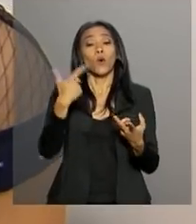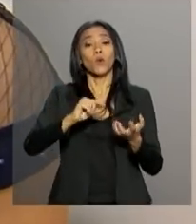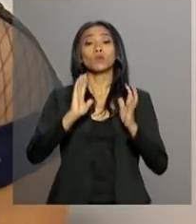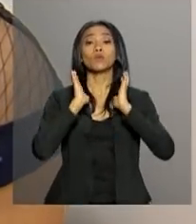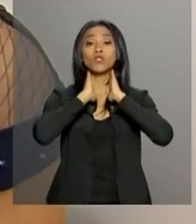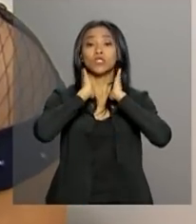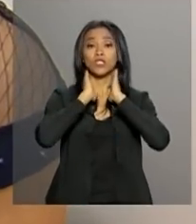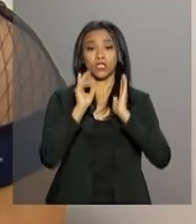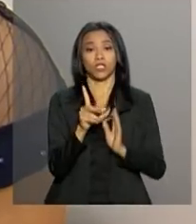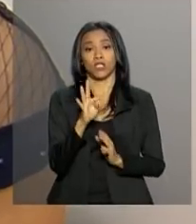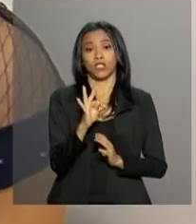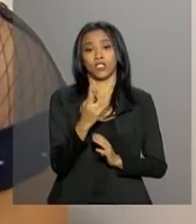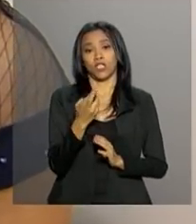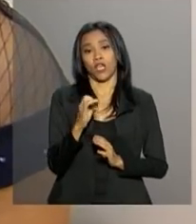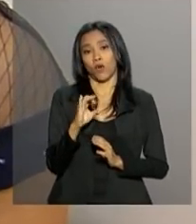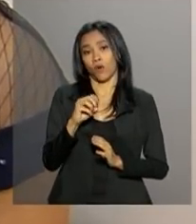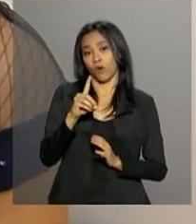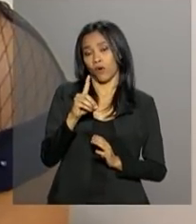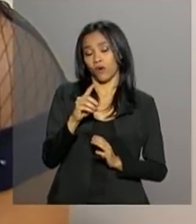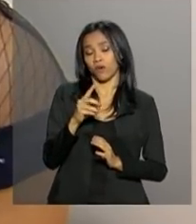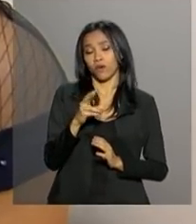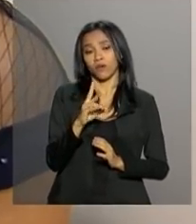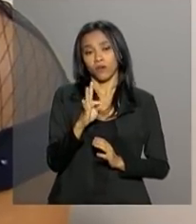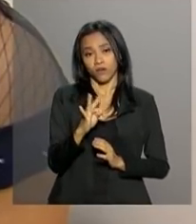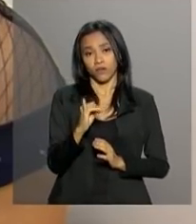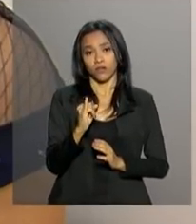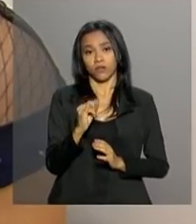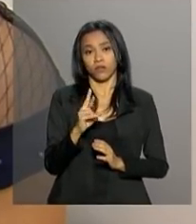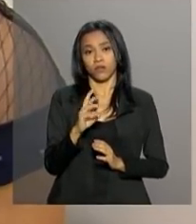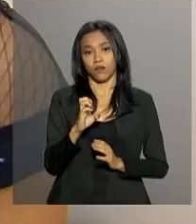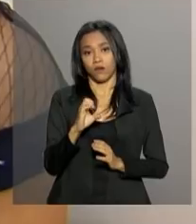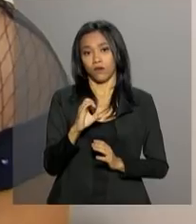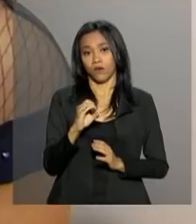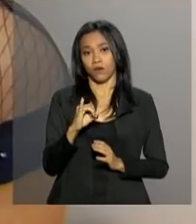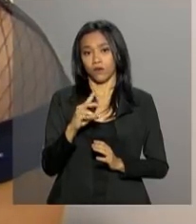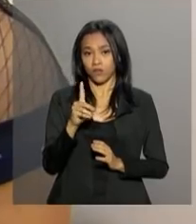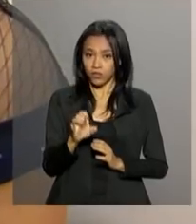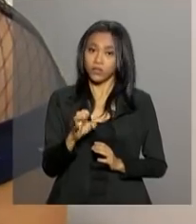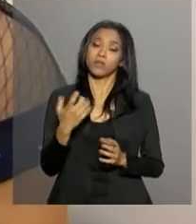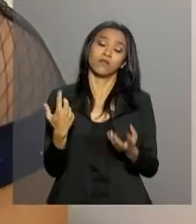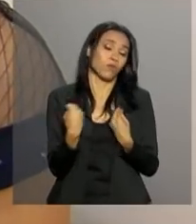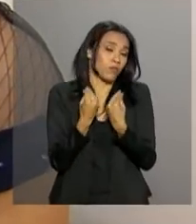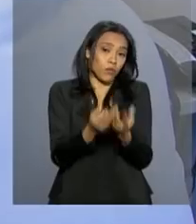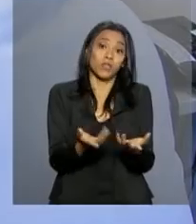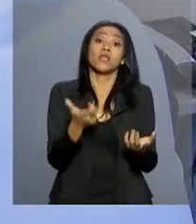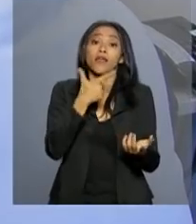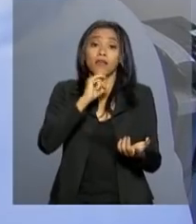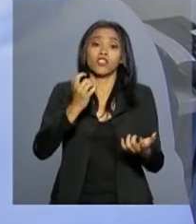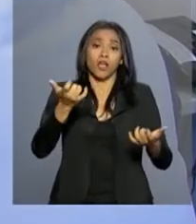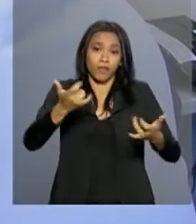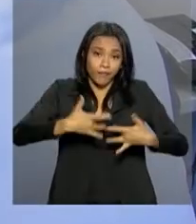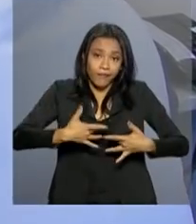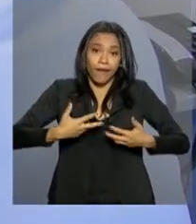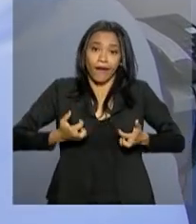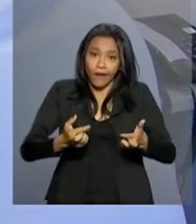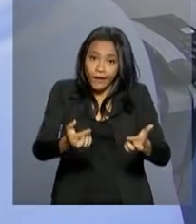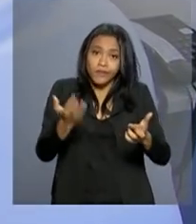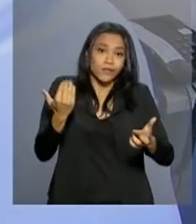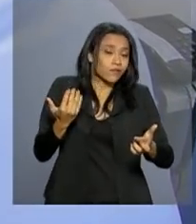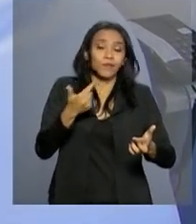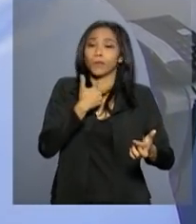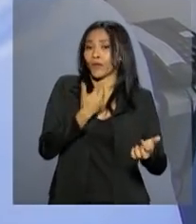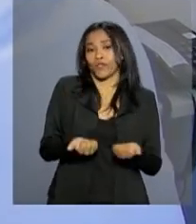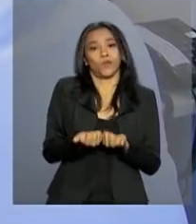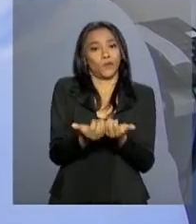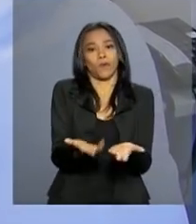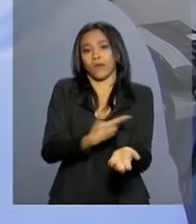e o câncer, por exemplo. Pessoas que portem o câncer não podem doar também. E se for chamado para doar a medula,